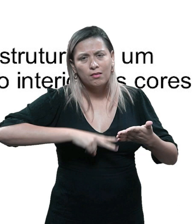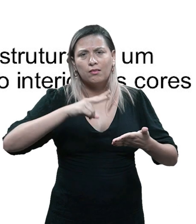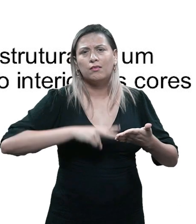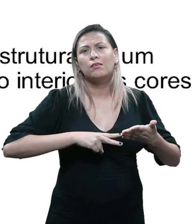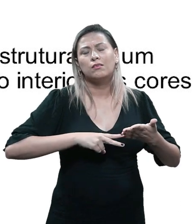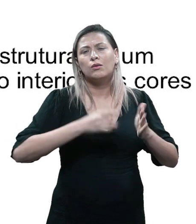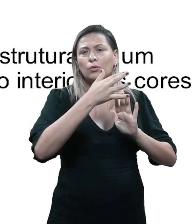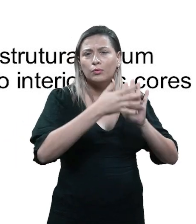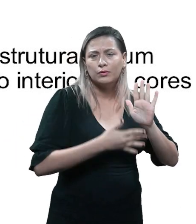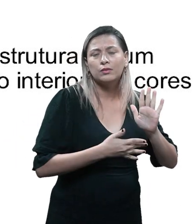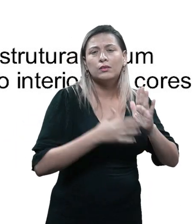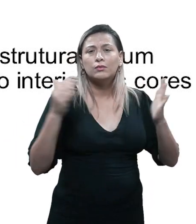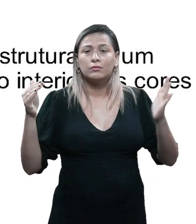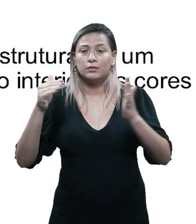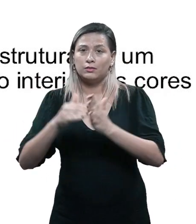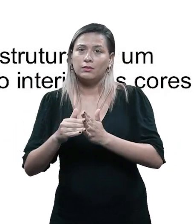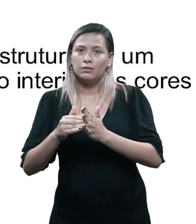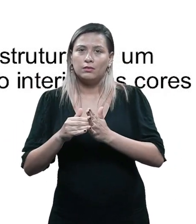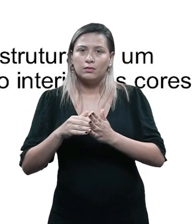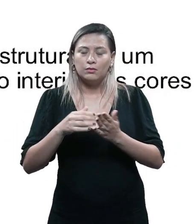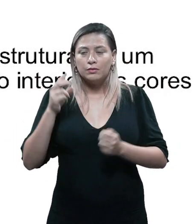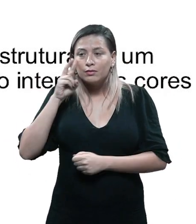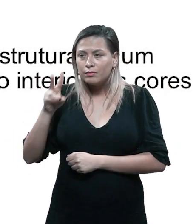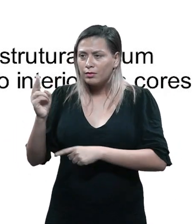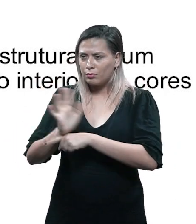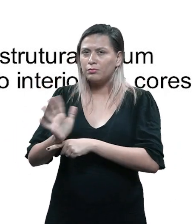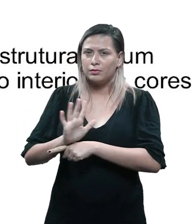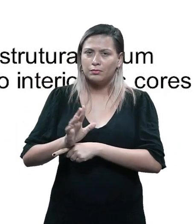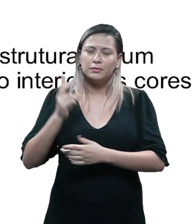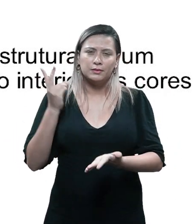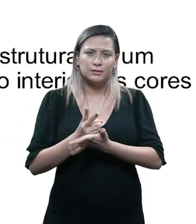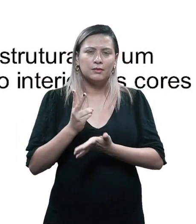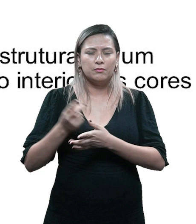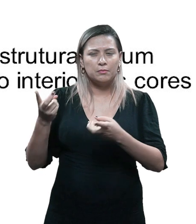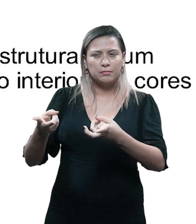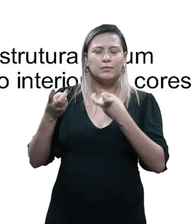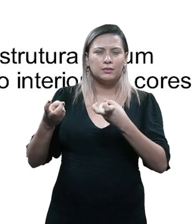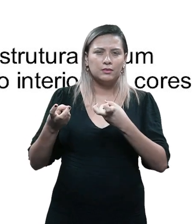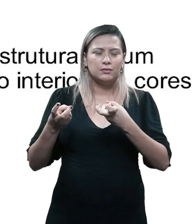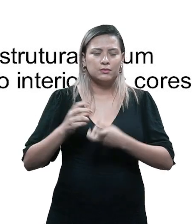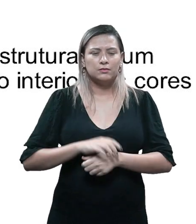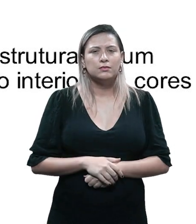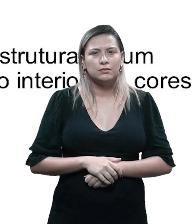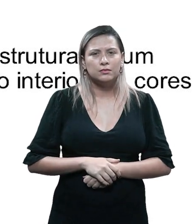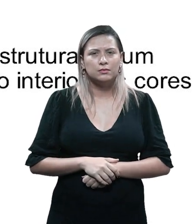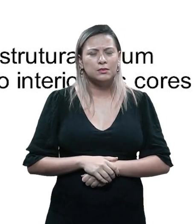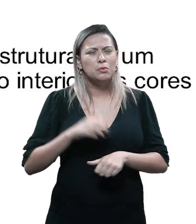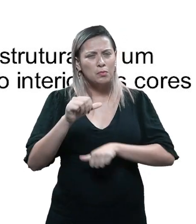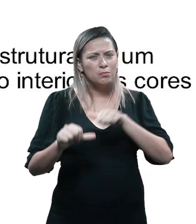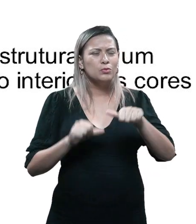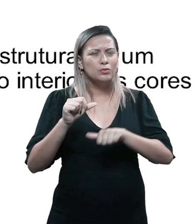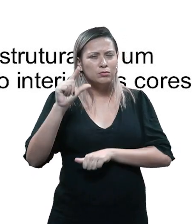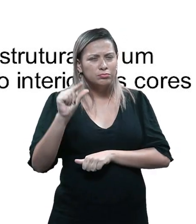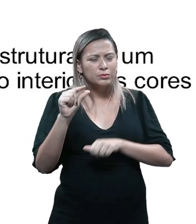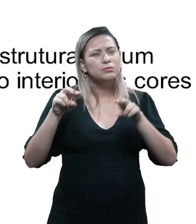muitas vezes, você lê o roteiro final e assiste o filme e você sempre vai